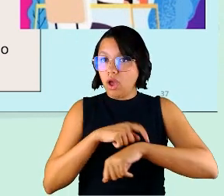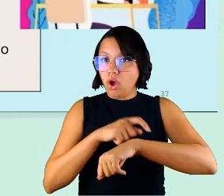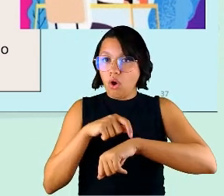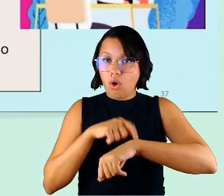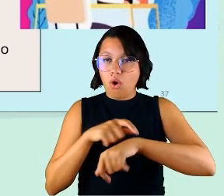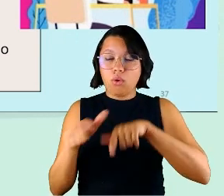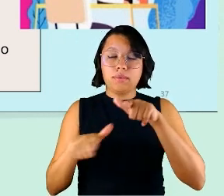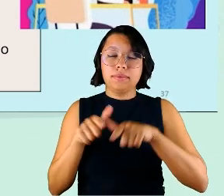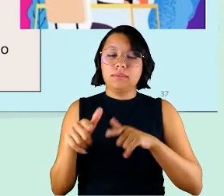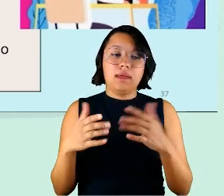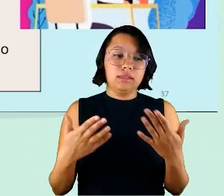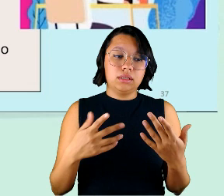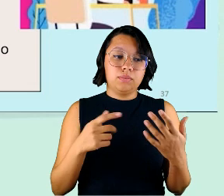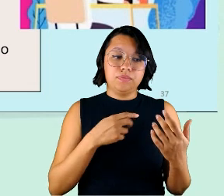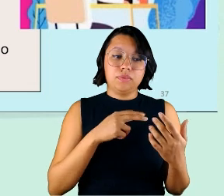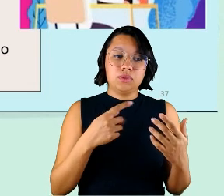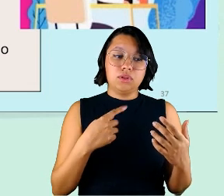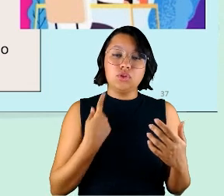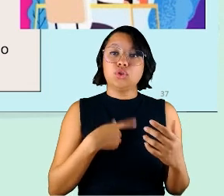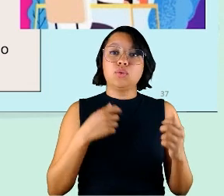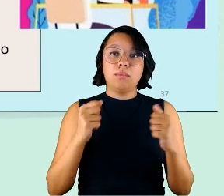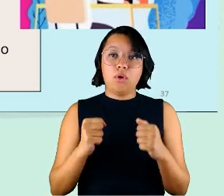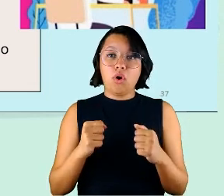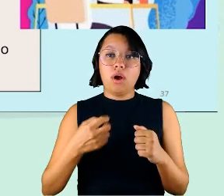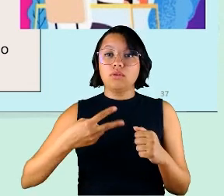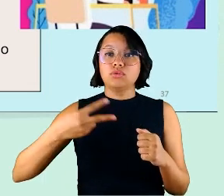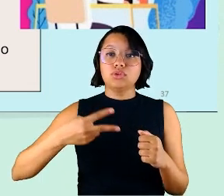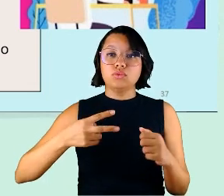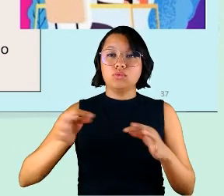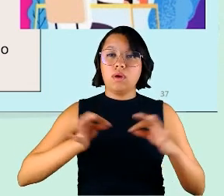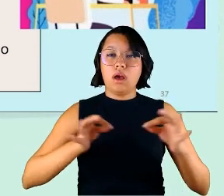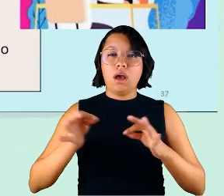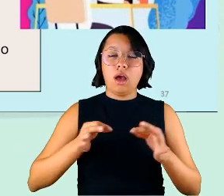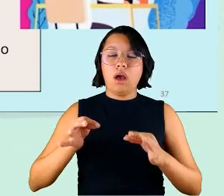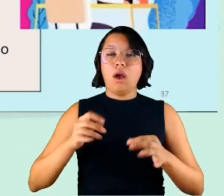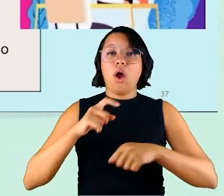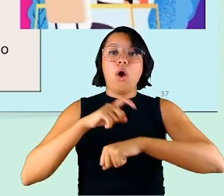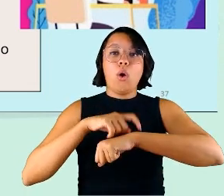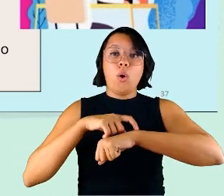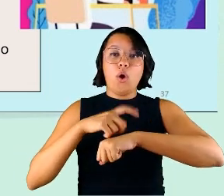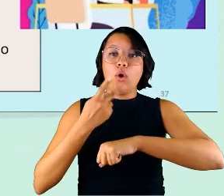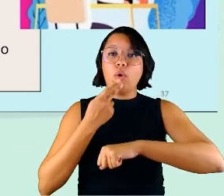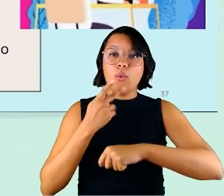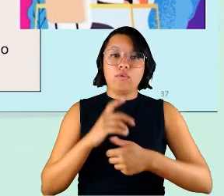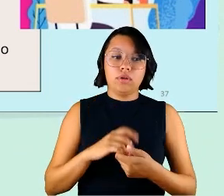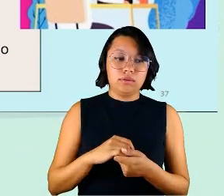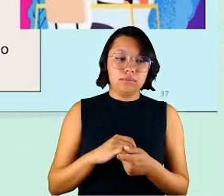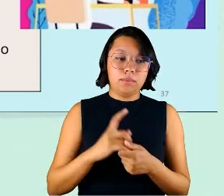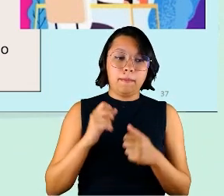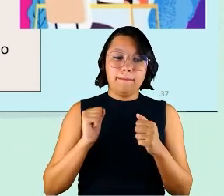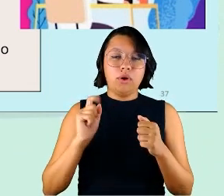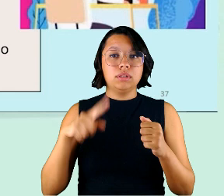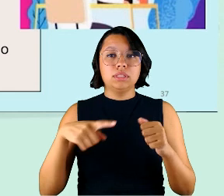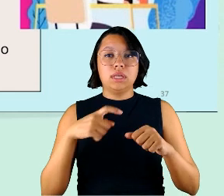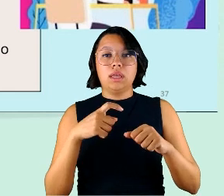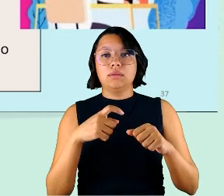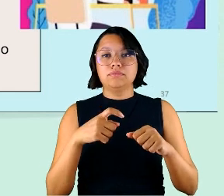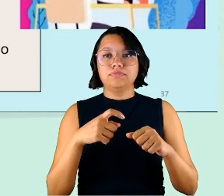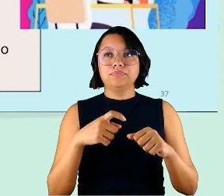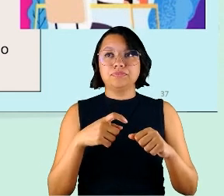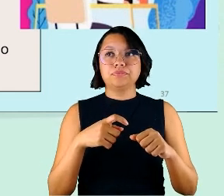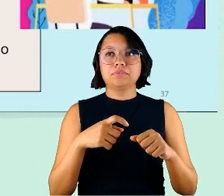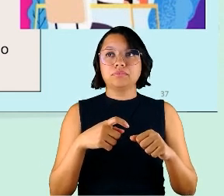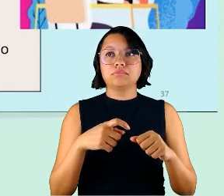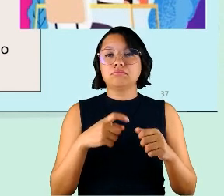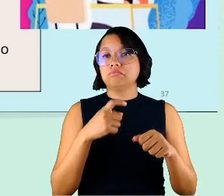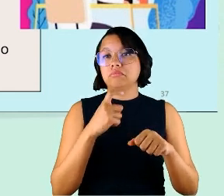então a gente pode que é o segundo arranjo que é a questão dos horários que eu estou falando eu posso ter fixos mas esses fixos não quer